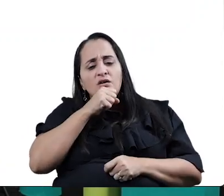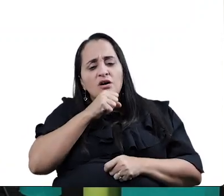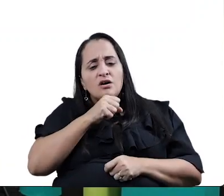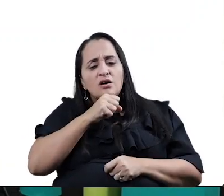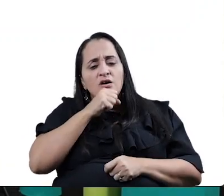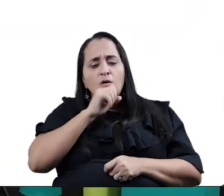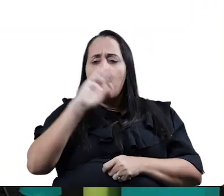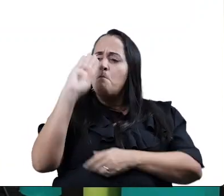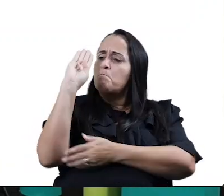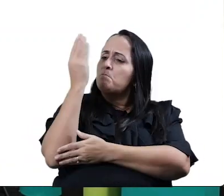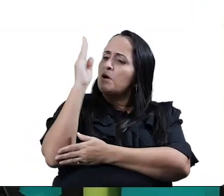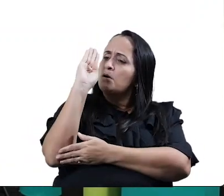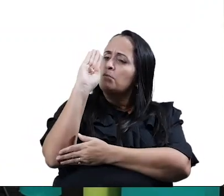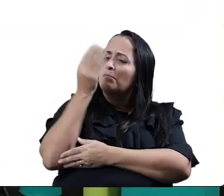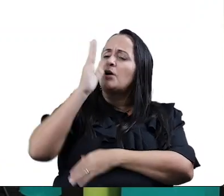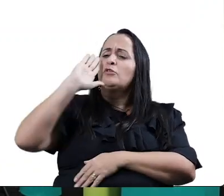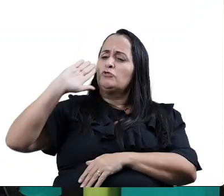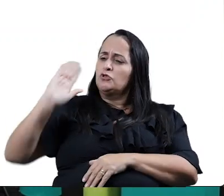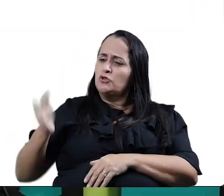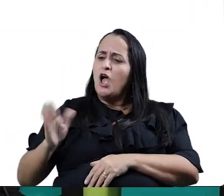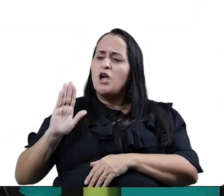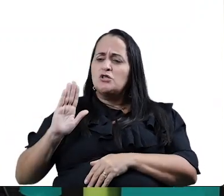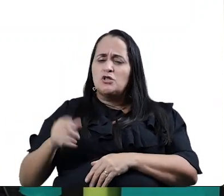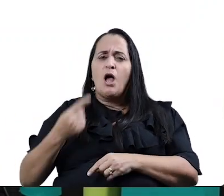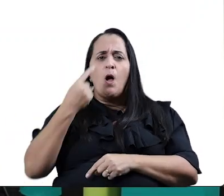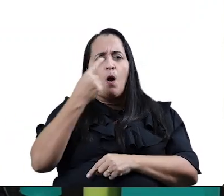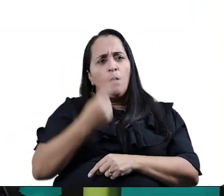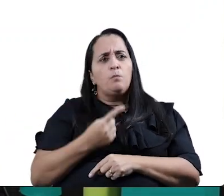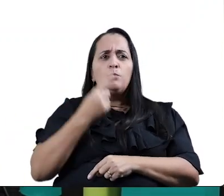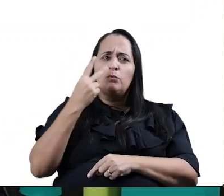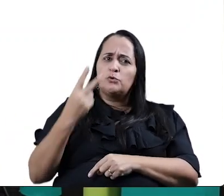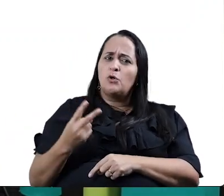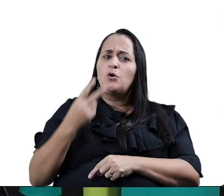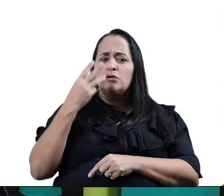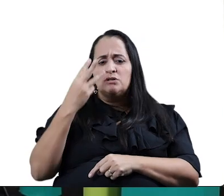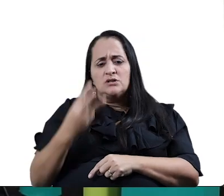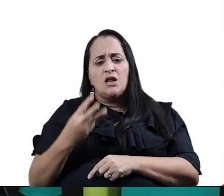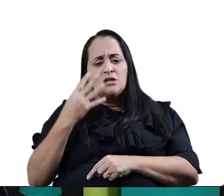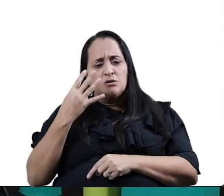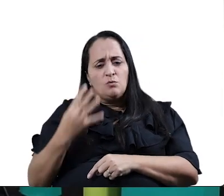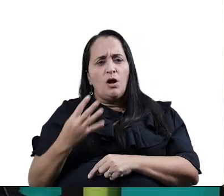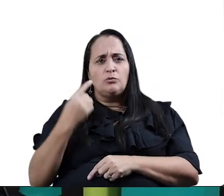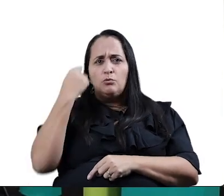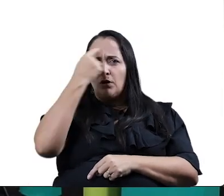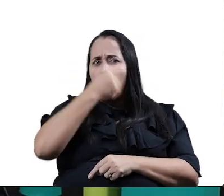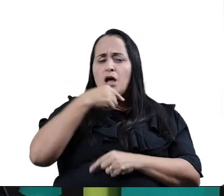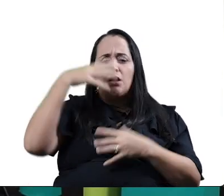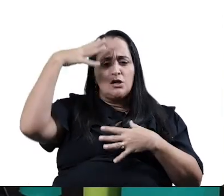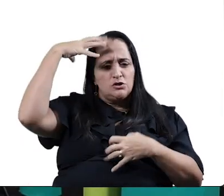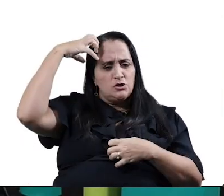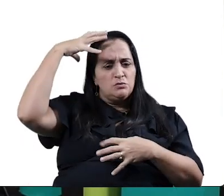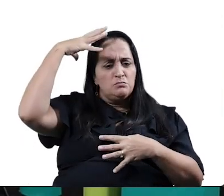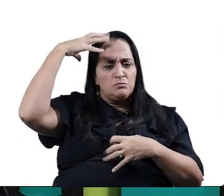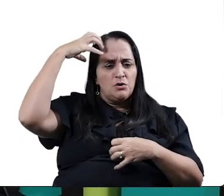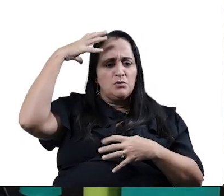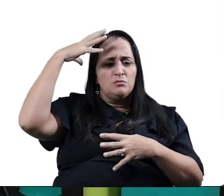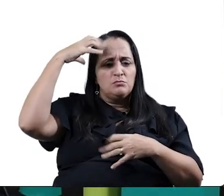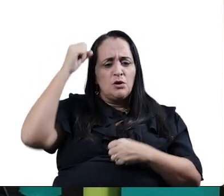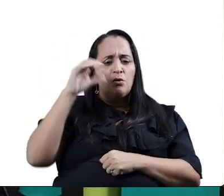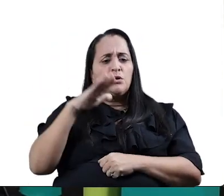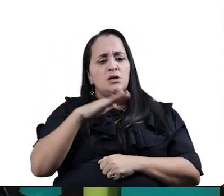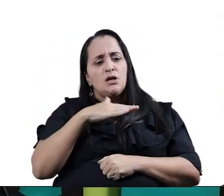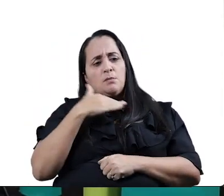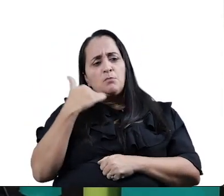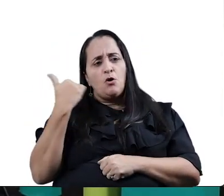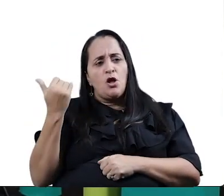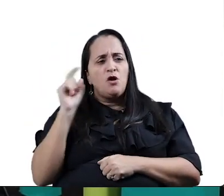Quantas tábuas já serrou? Um, dois, três, quatro, cara de macaco. Quem comeu